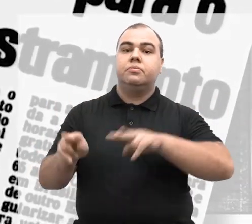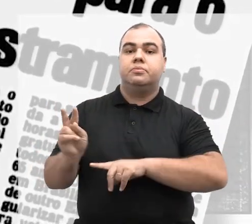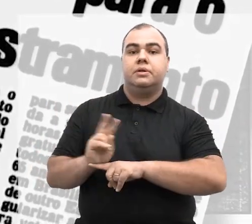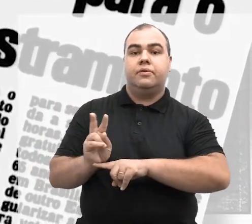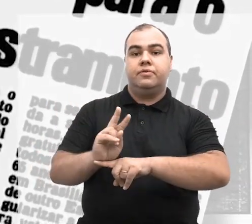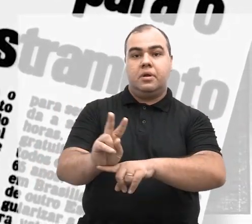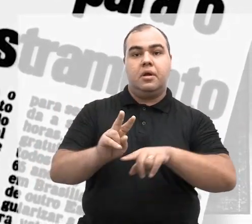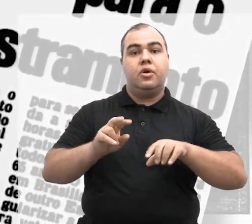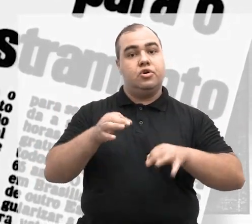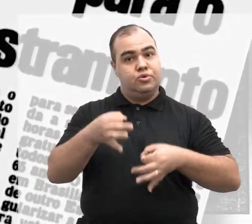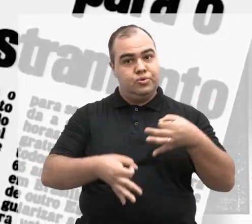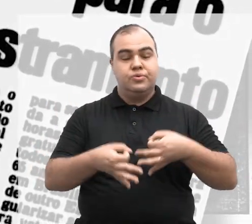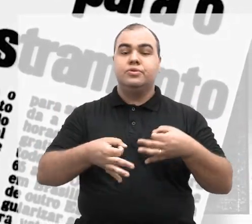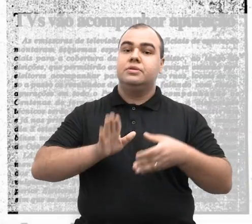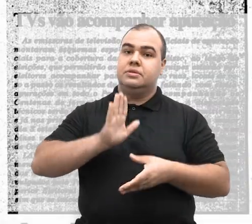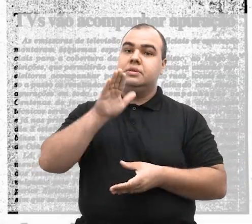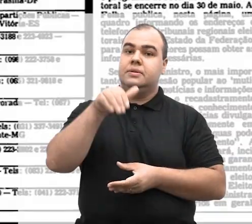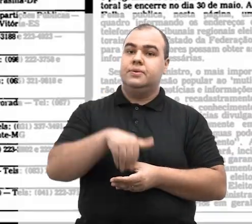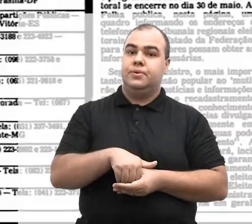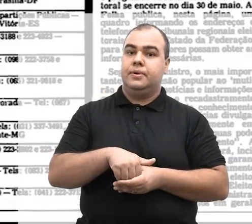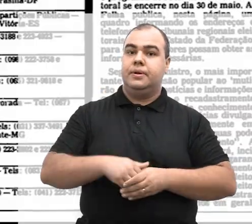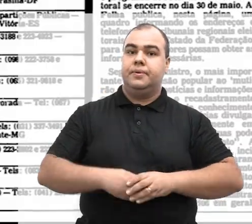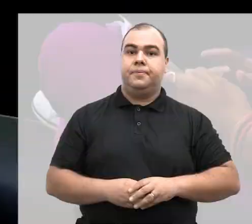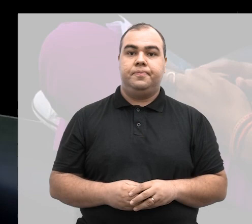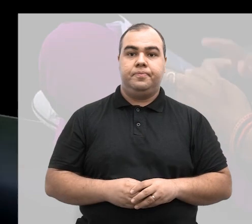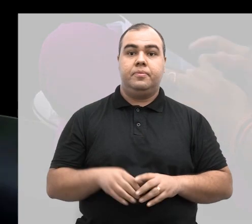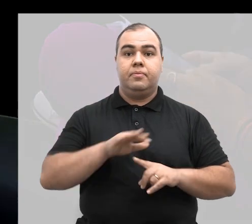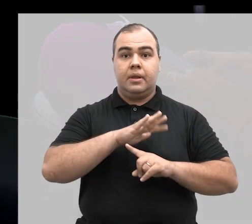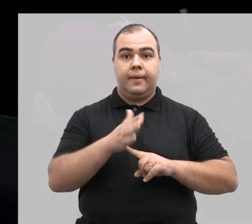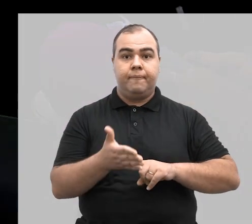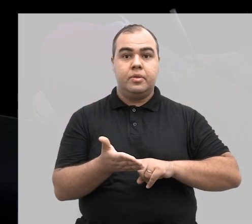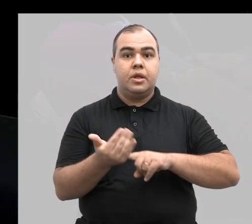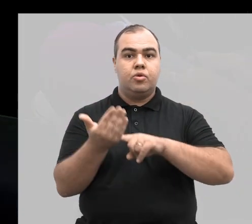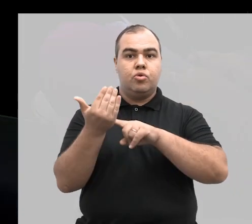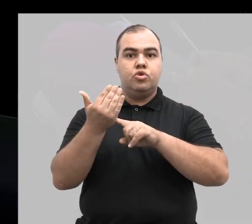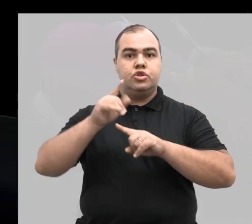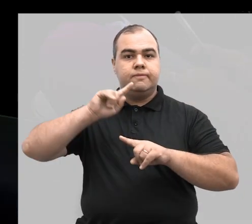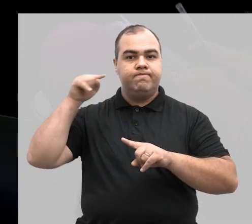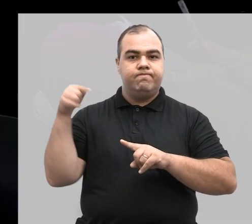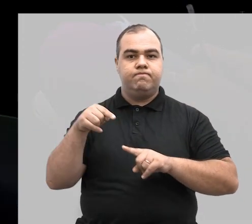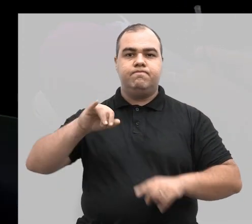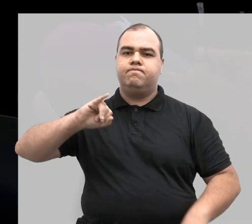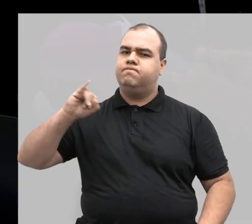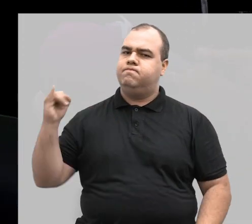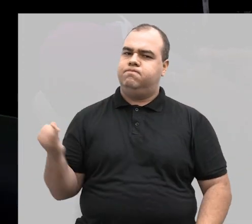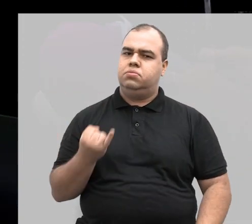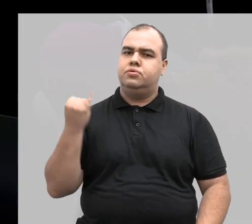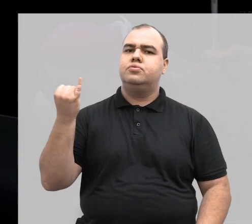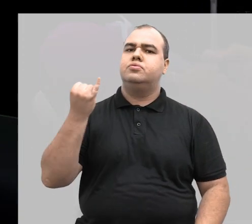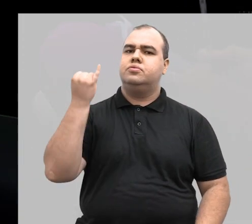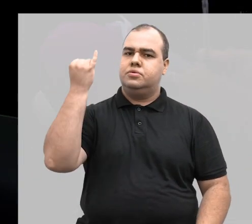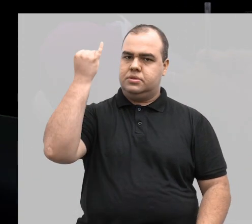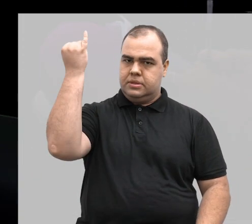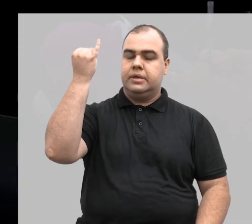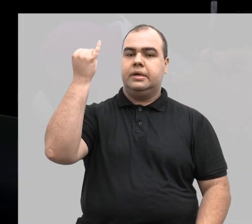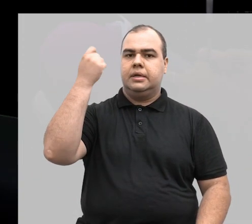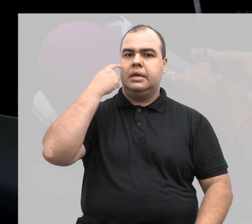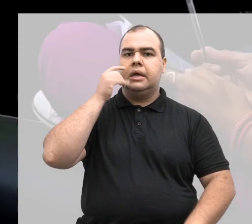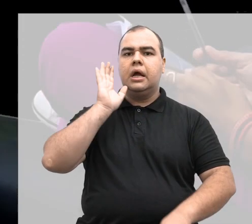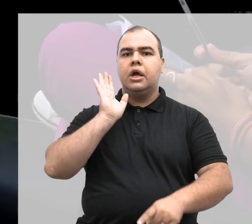a supervisão da justiça eleitoral. A tecnologia foi importantíssima para